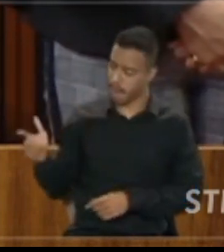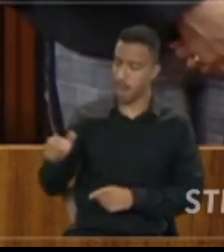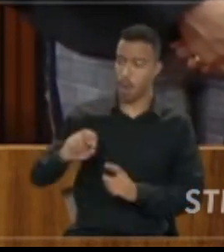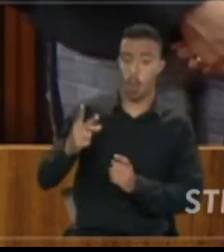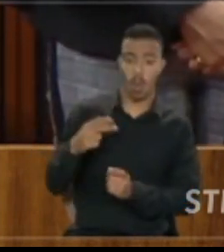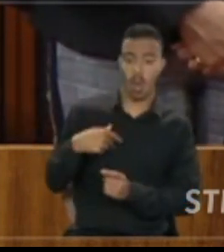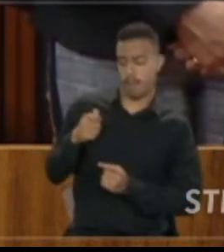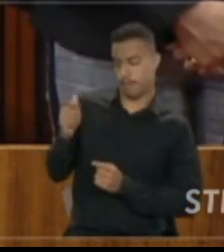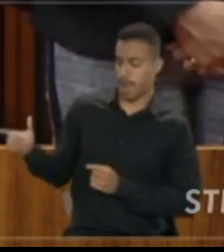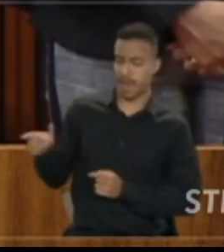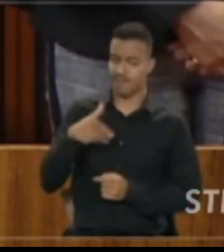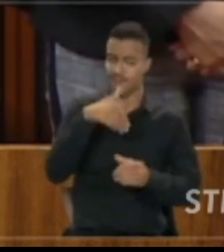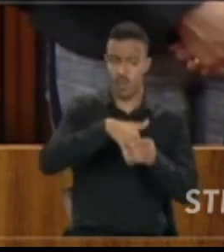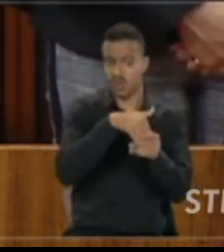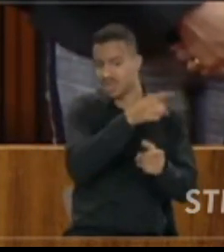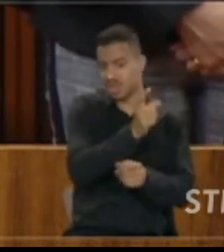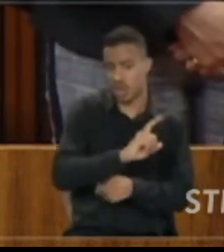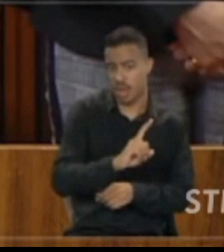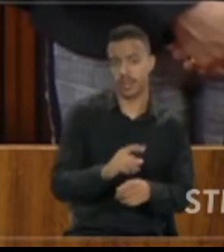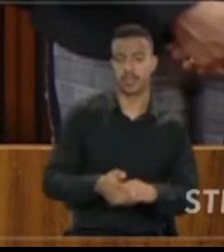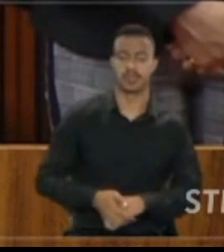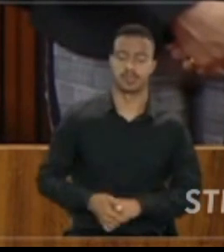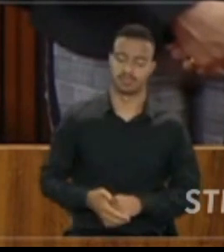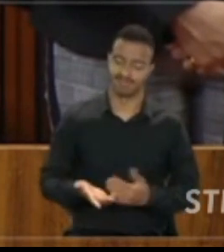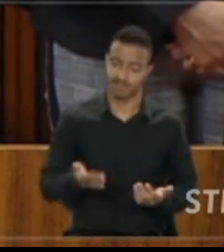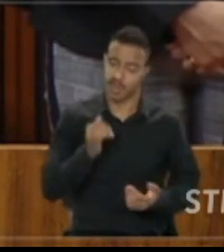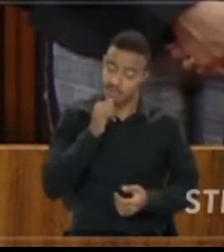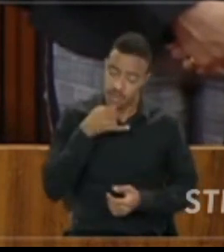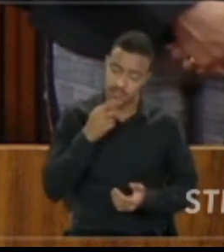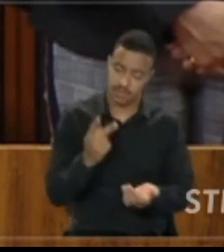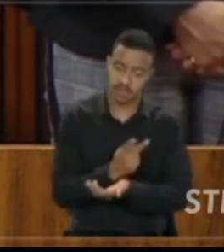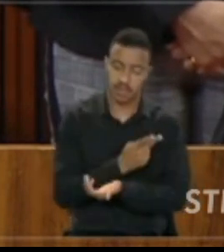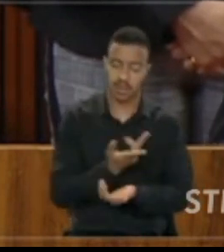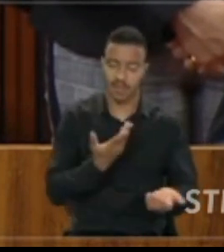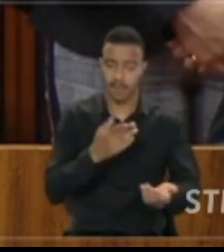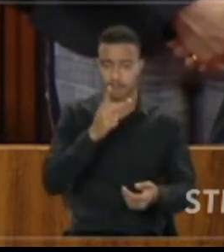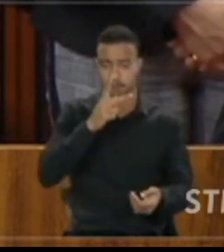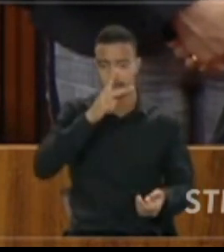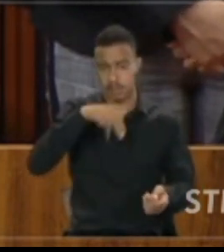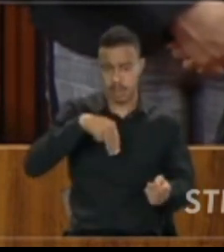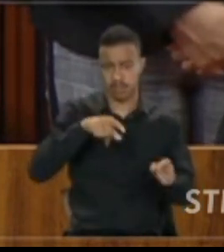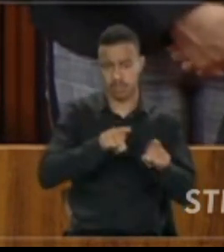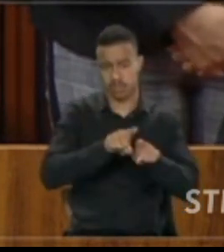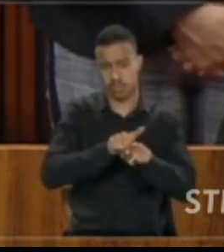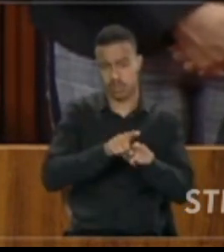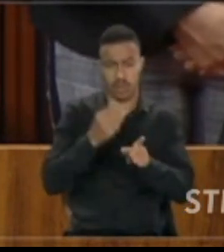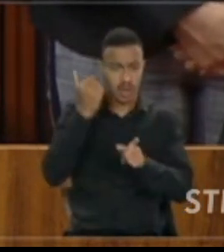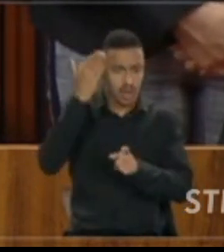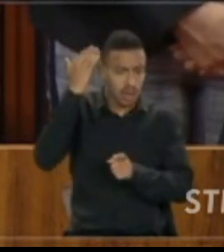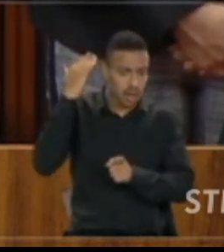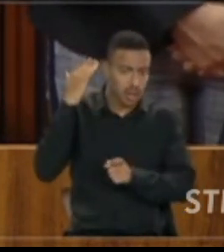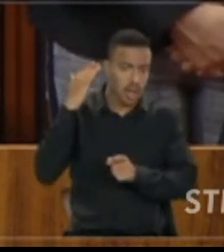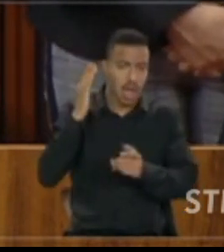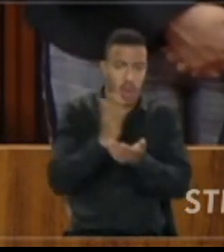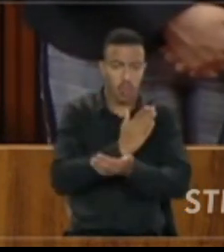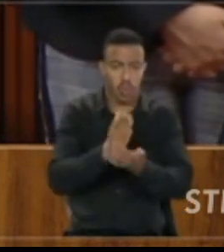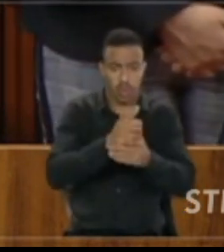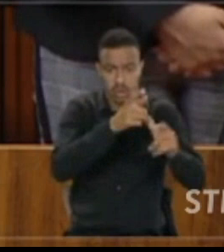os 27 comandantes das polícias militares, foi narrado. Há, inclusive, em algumas localidades,